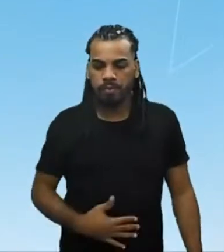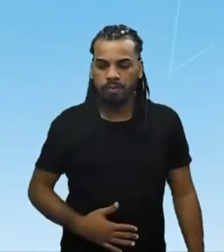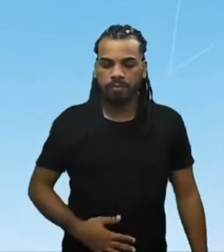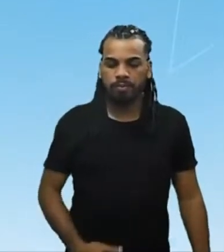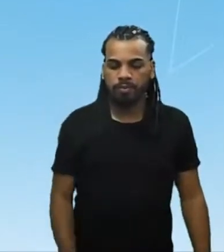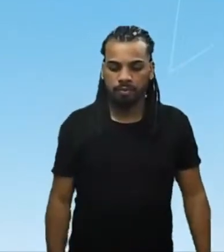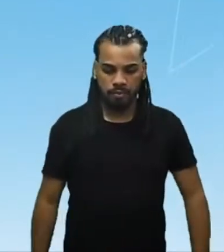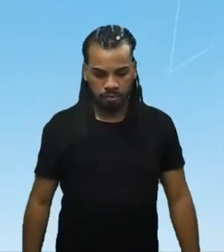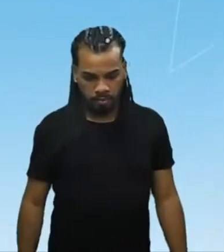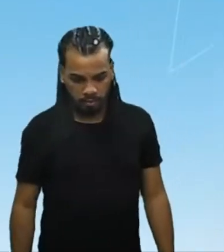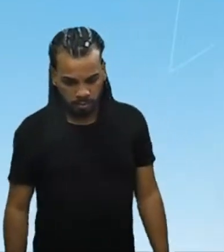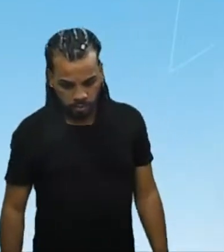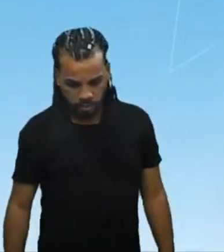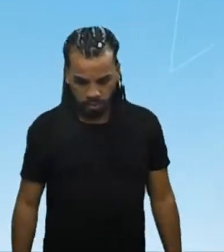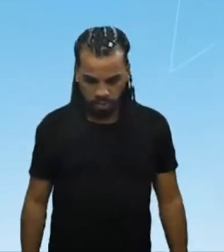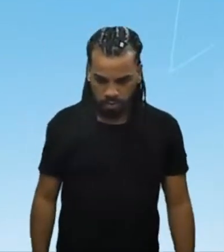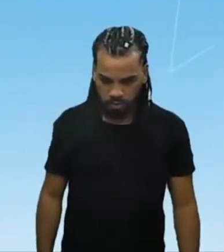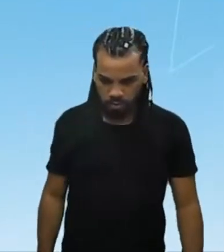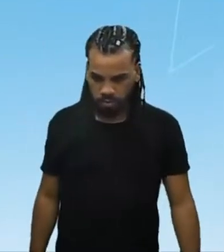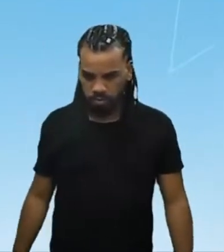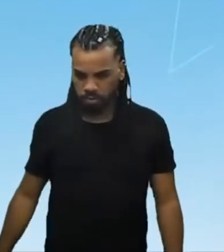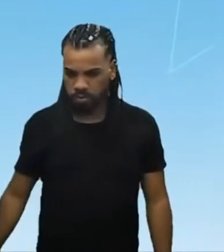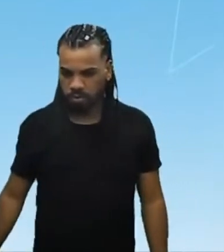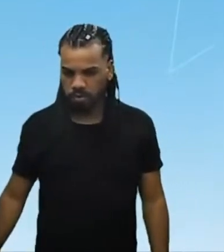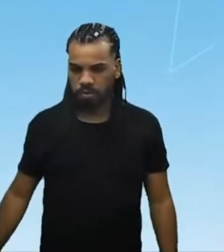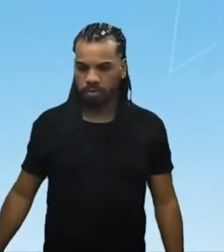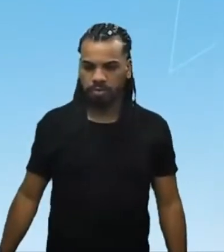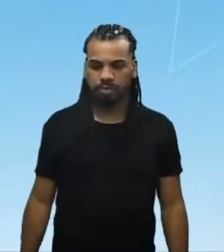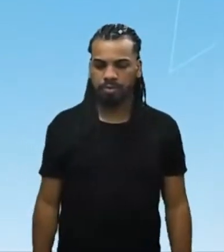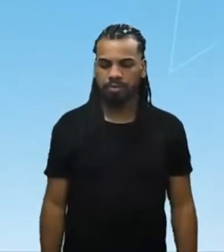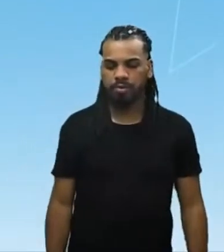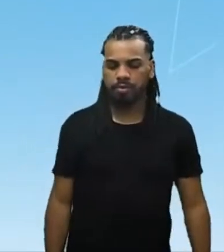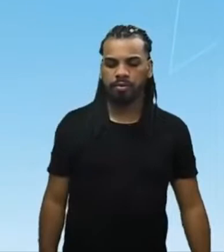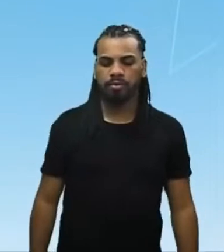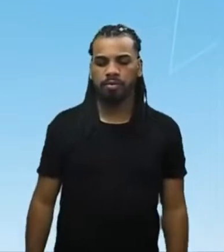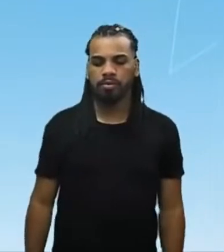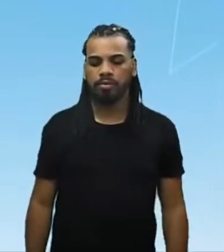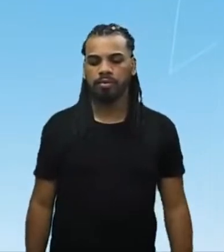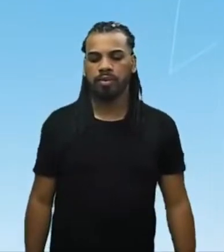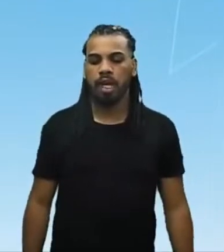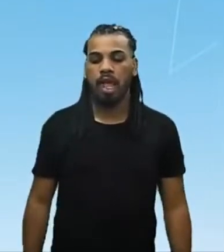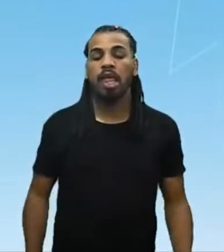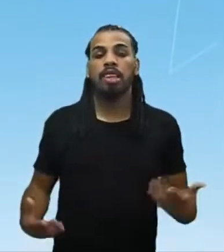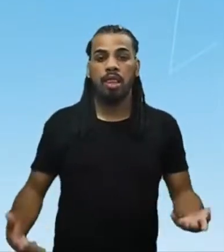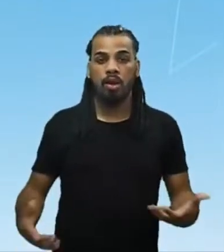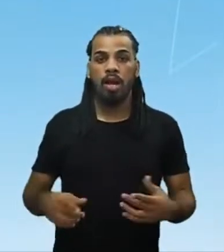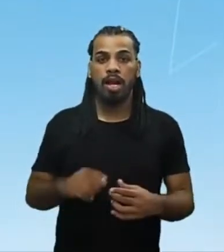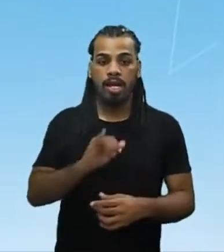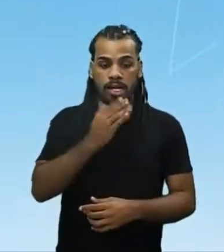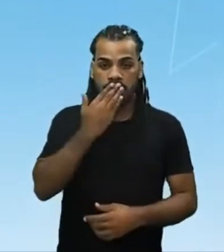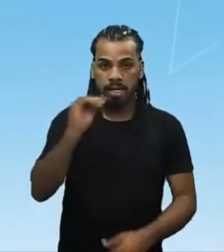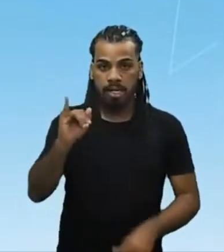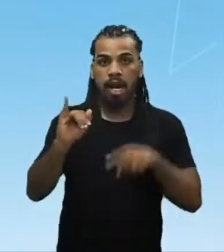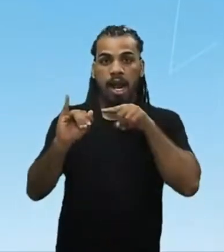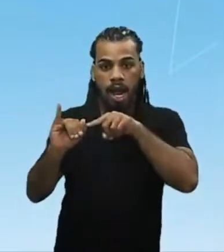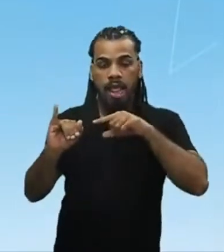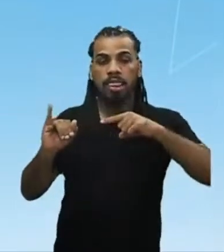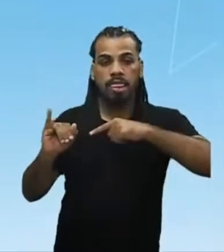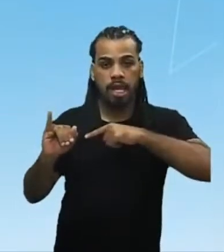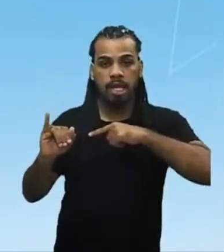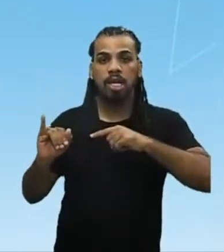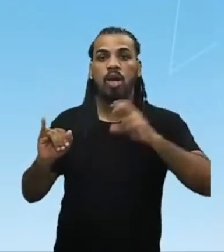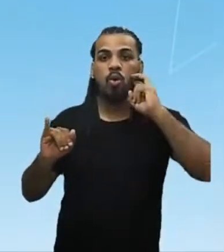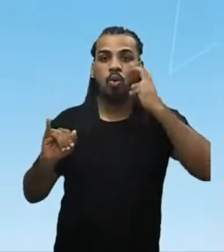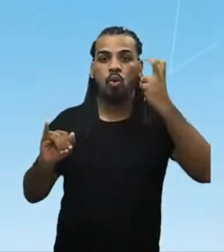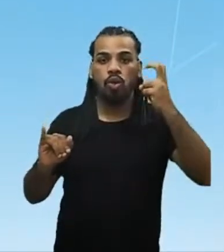na verdade, ela vai se formar da fusão de elementos de três culturas que habitavam a região chamada